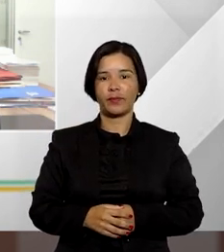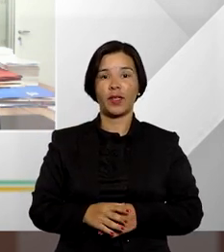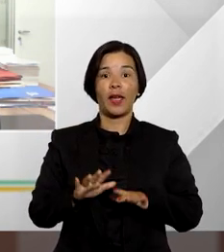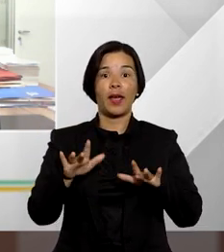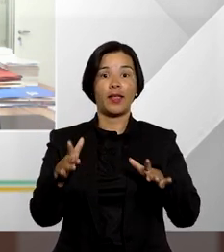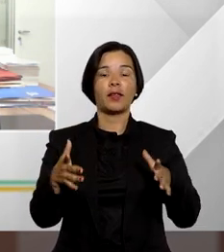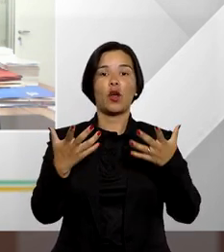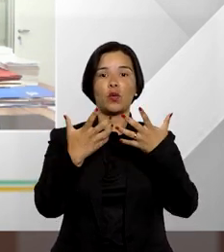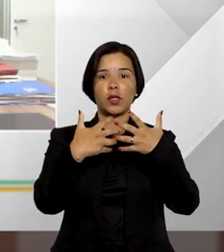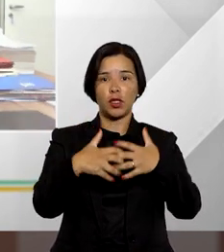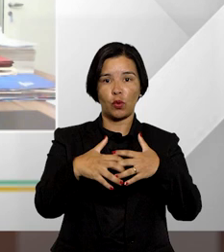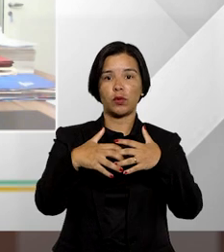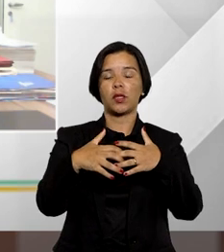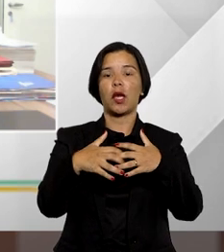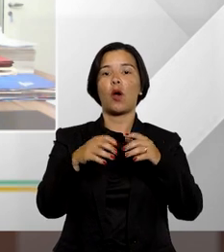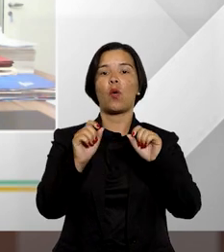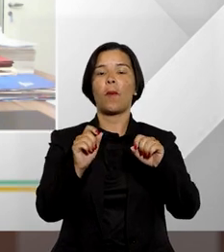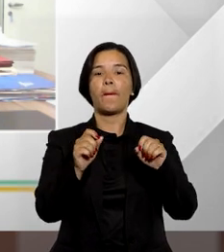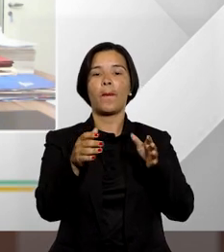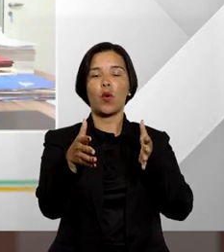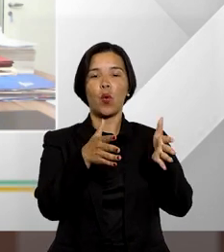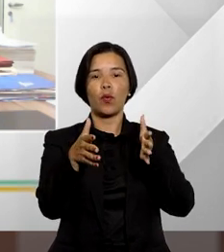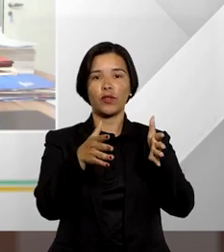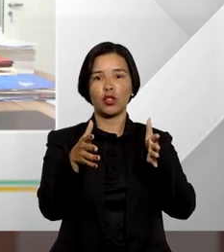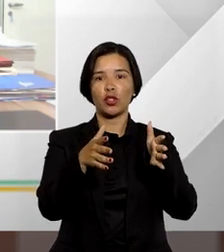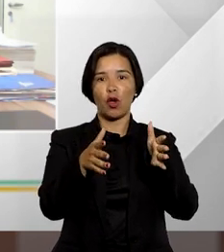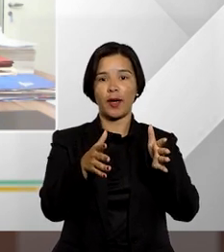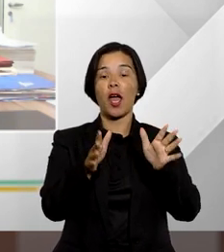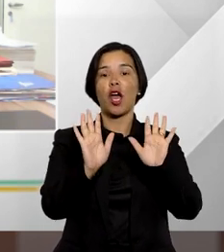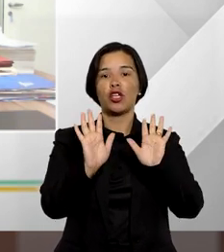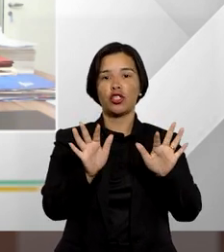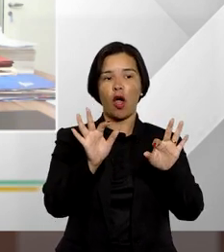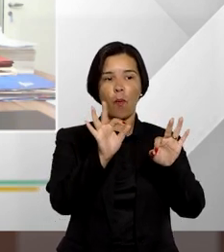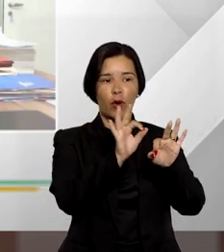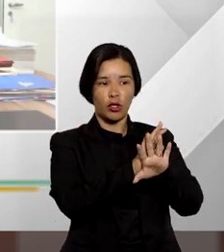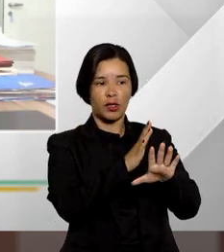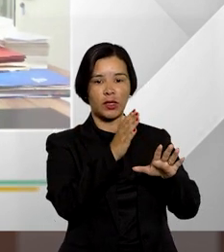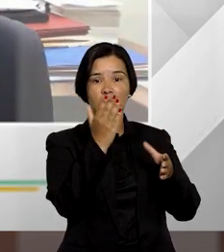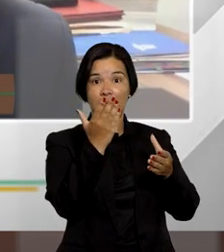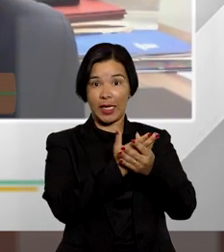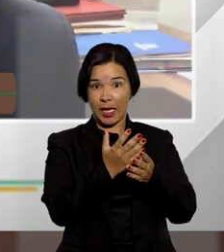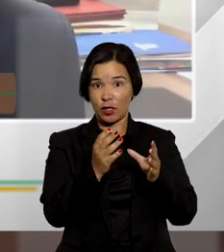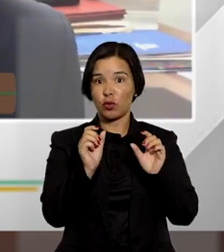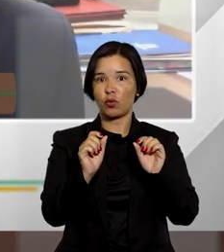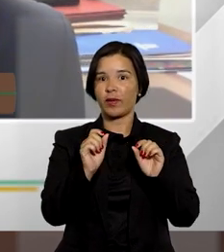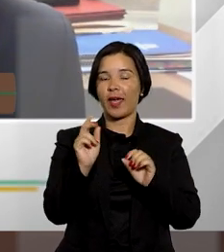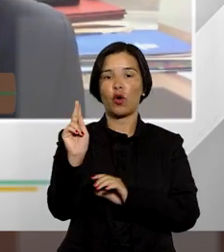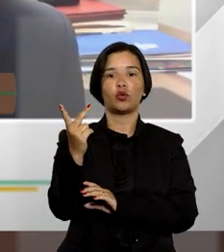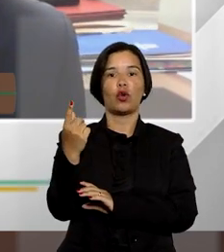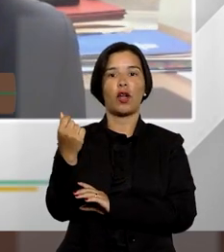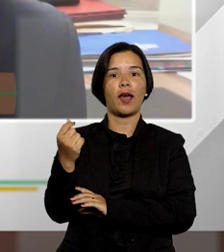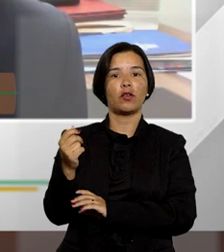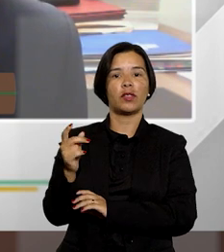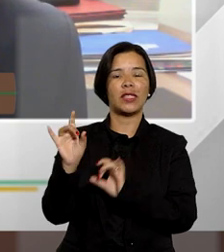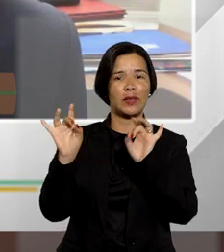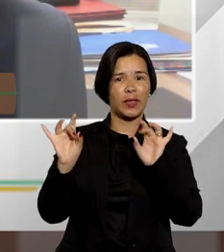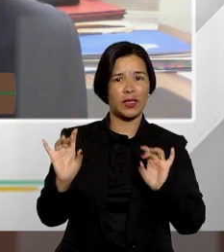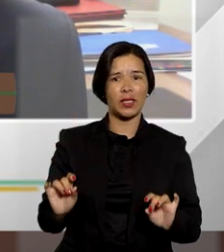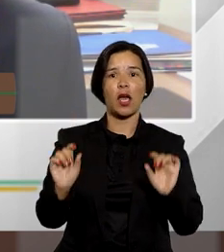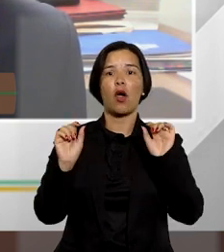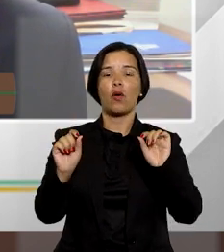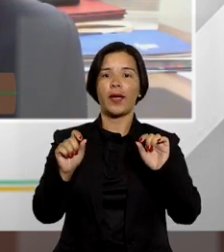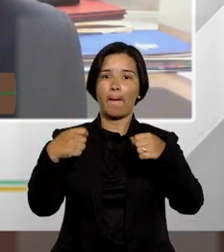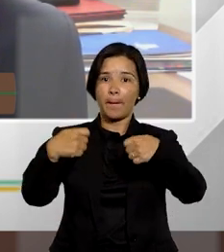Na execução provisória, não. Promovida a execução provisória, não há arbitramento de honorário subvenciado que me